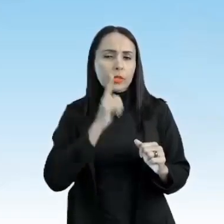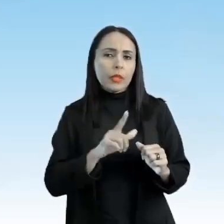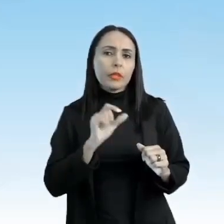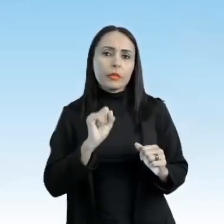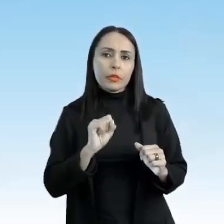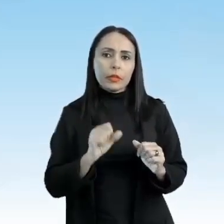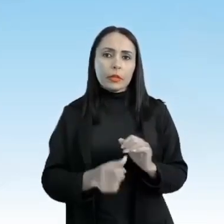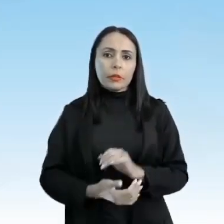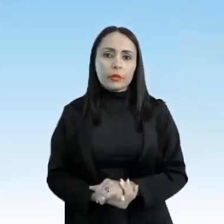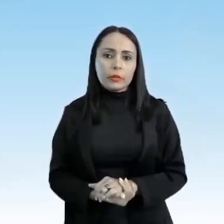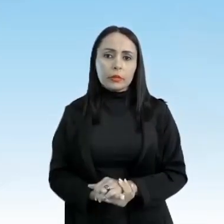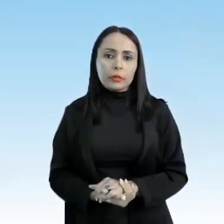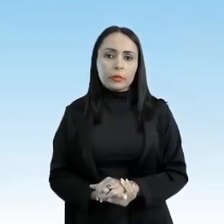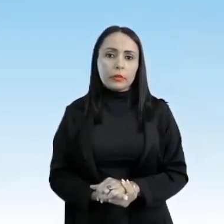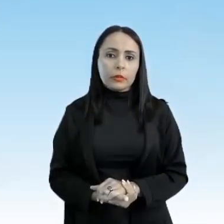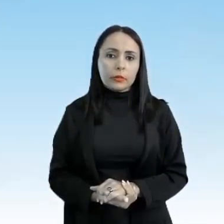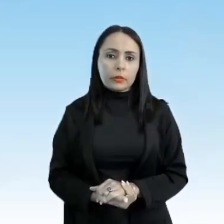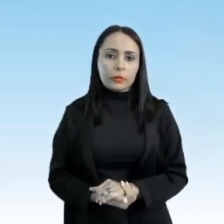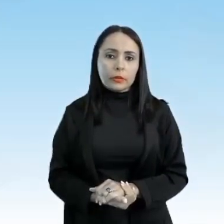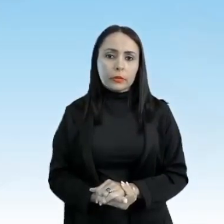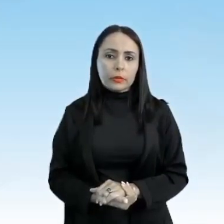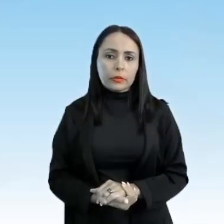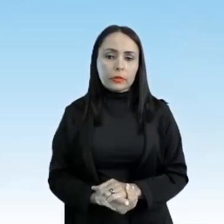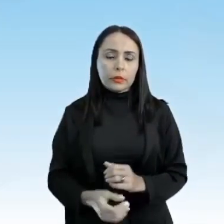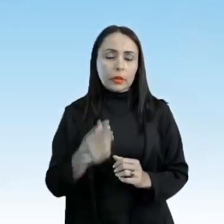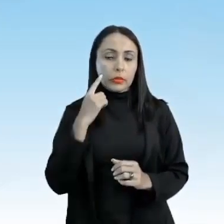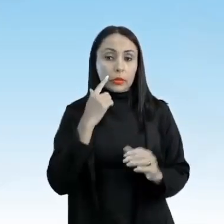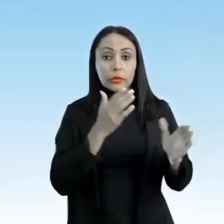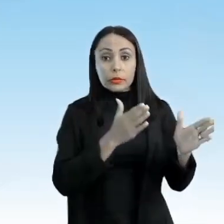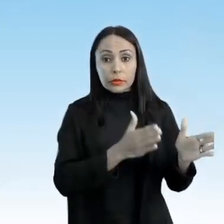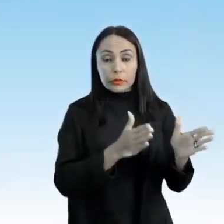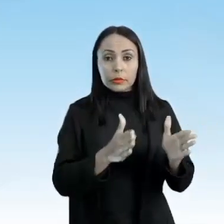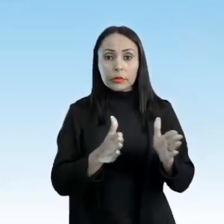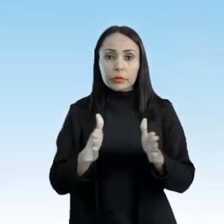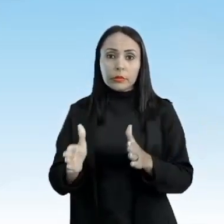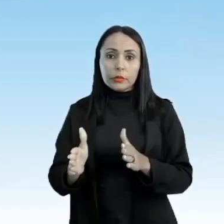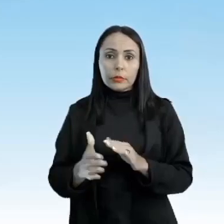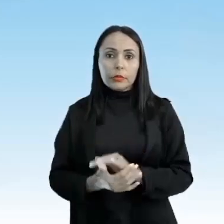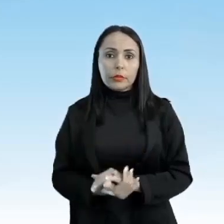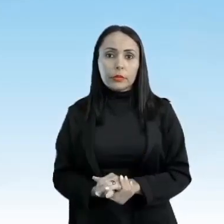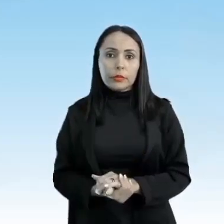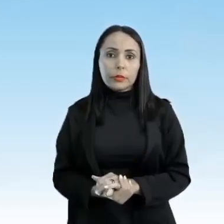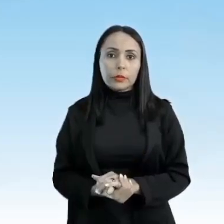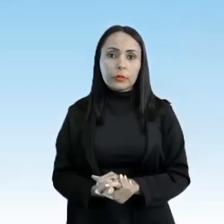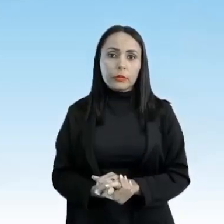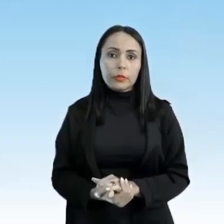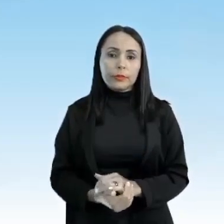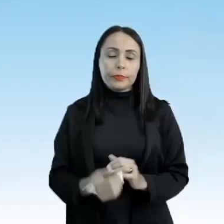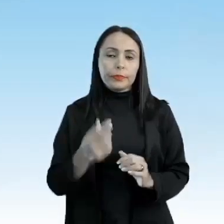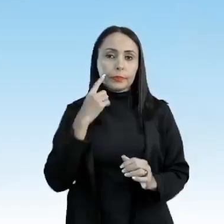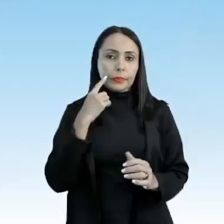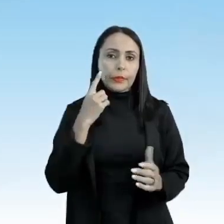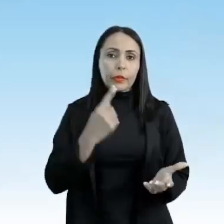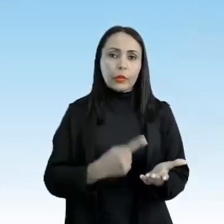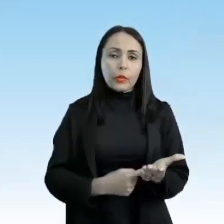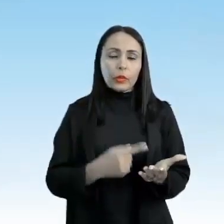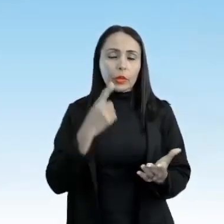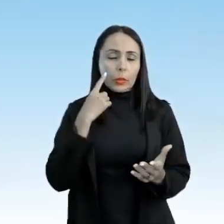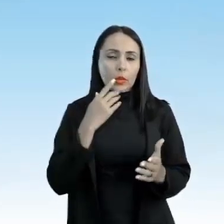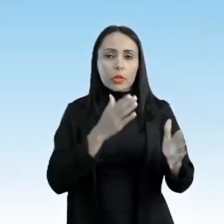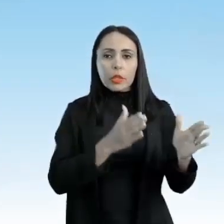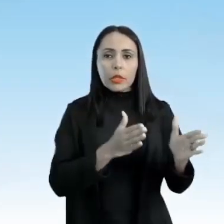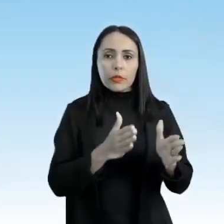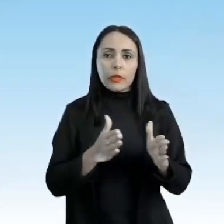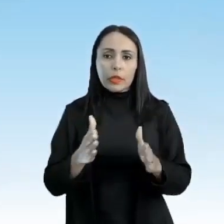adversário. Então, a gente divide assim, as zonas, né? De acordo com o Melo, pode ser dividida em